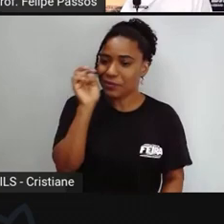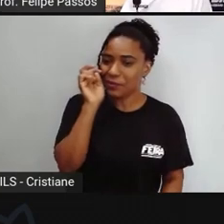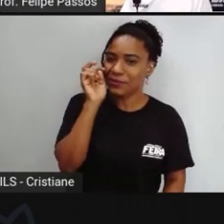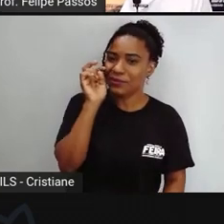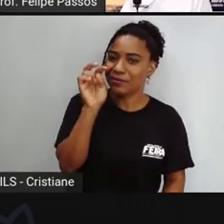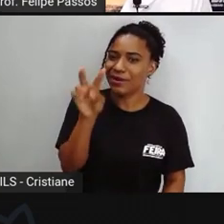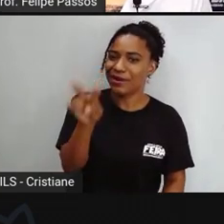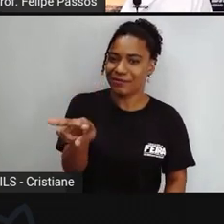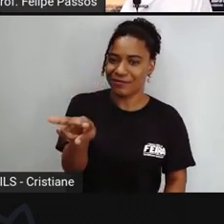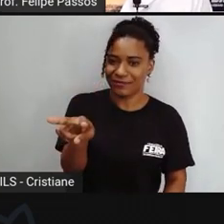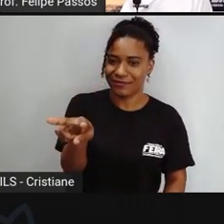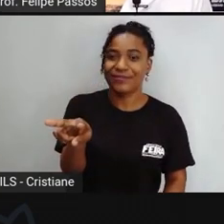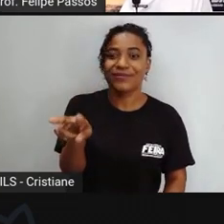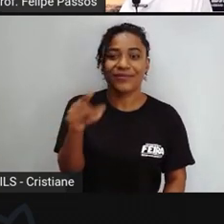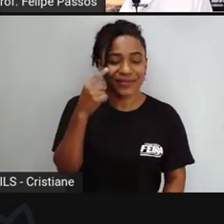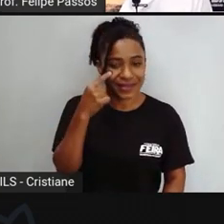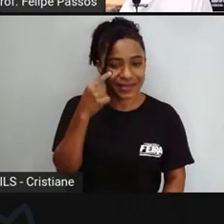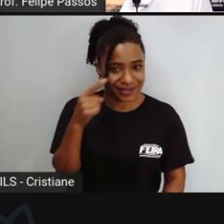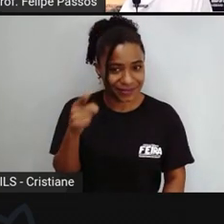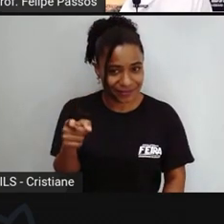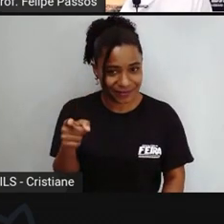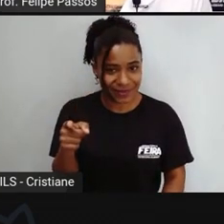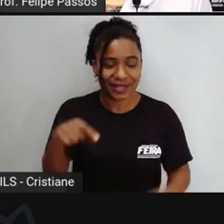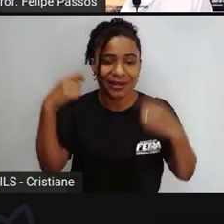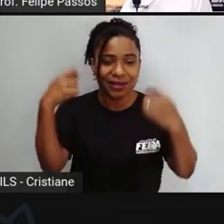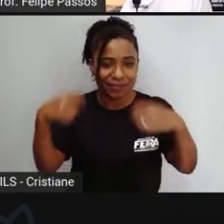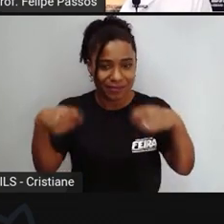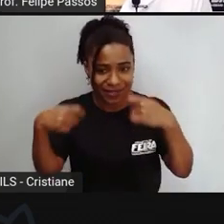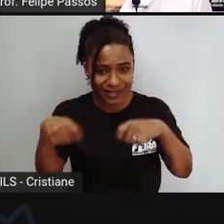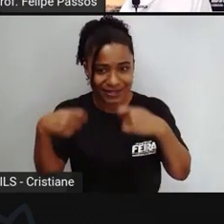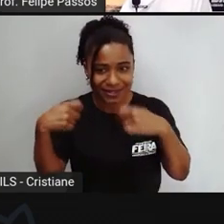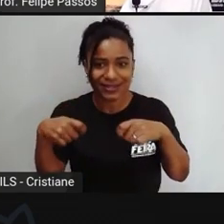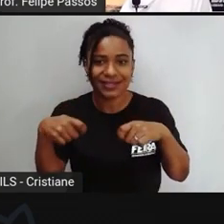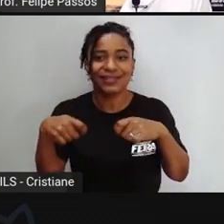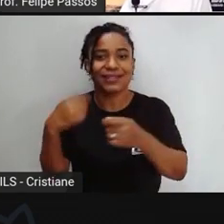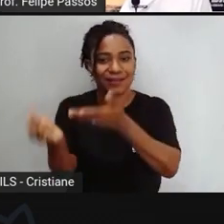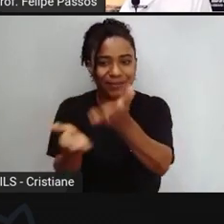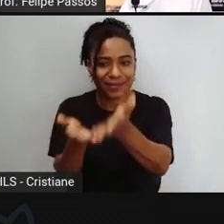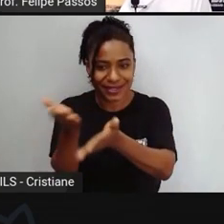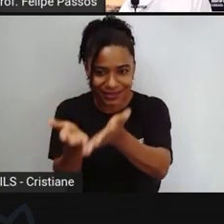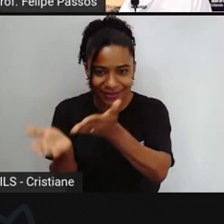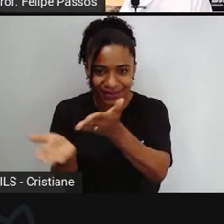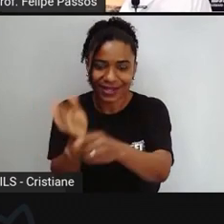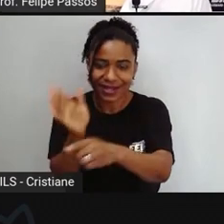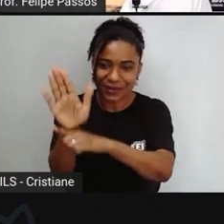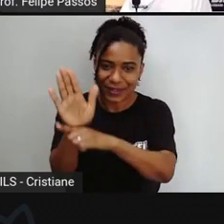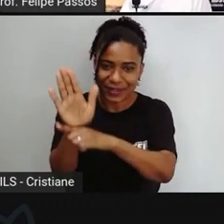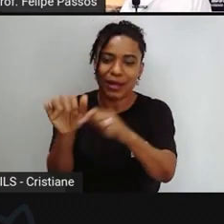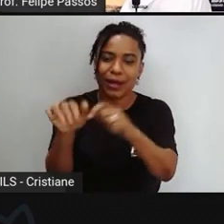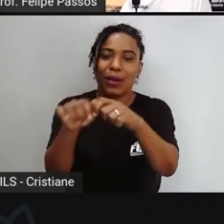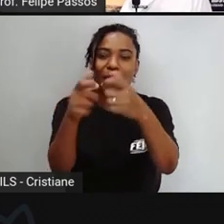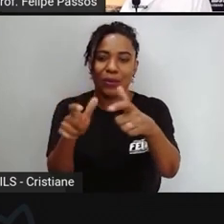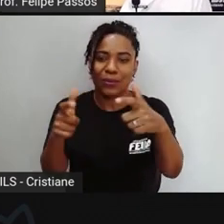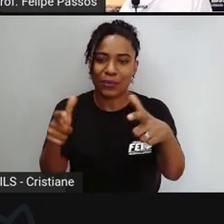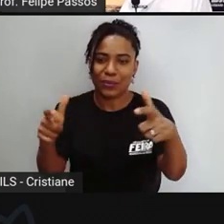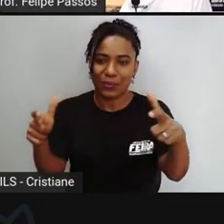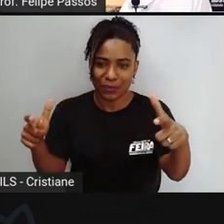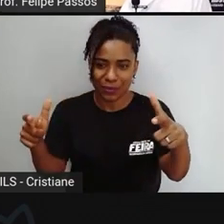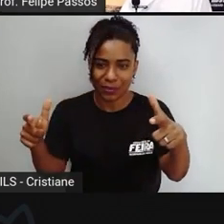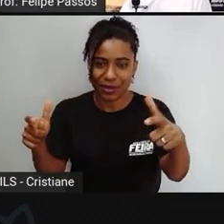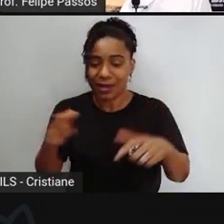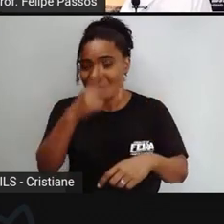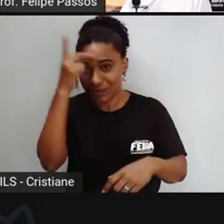necessidade de preservação das lagoas o invasor